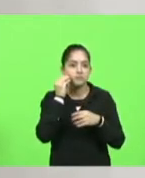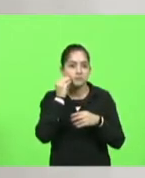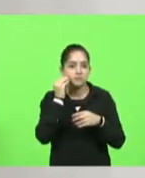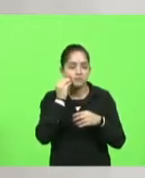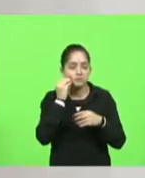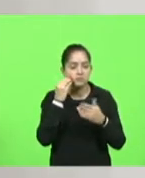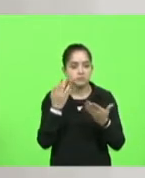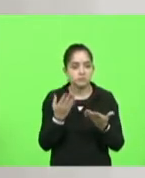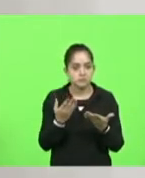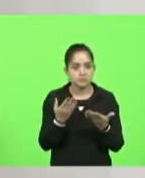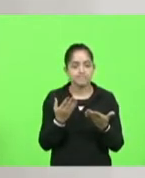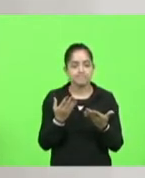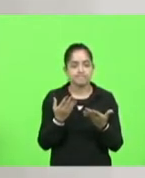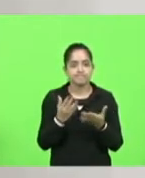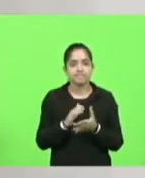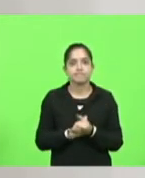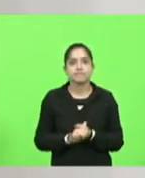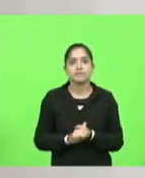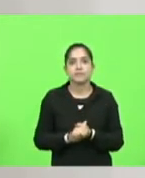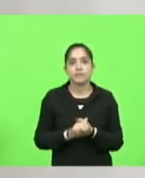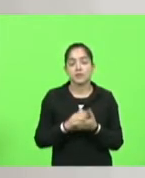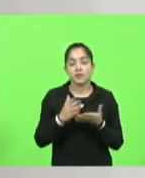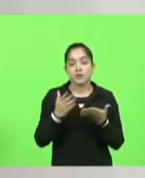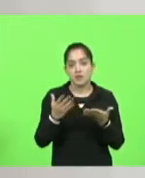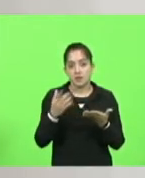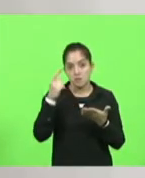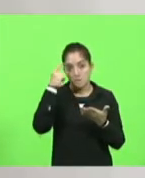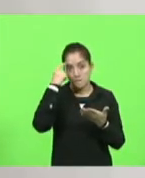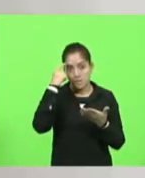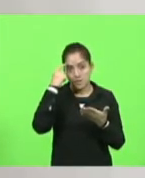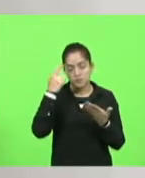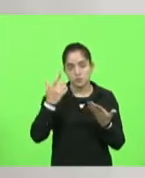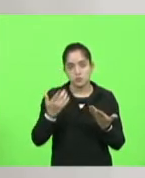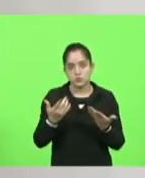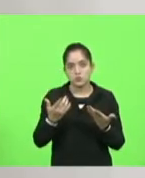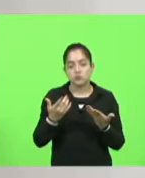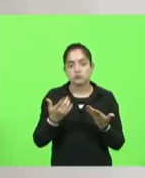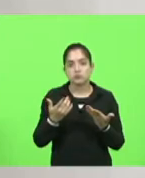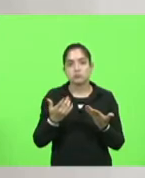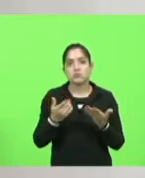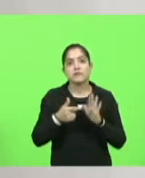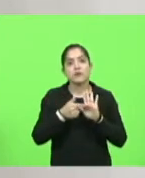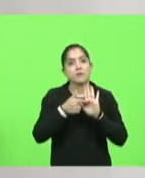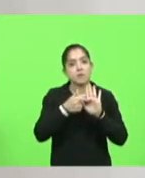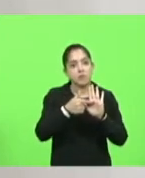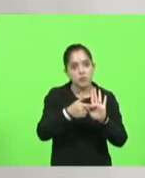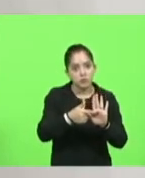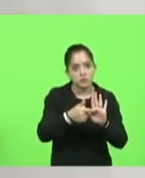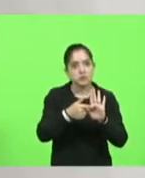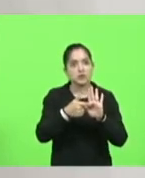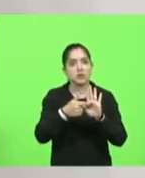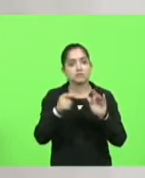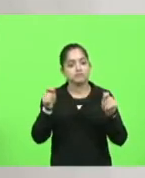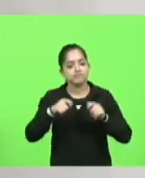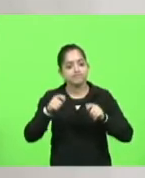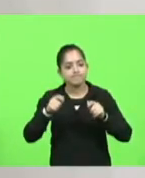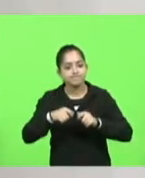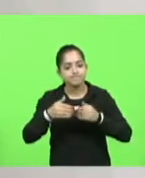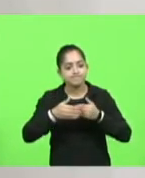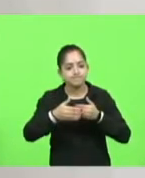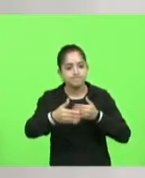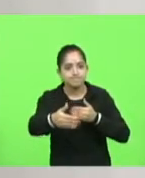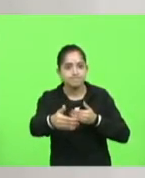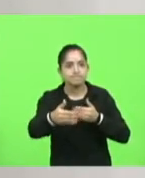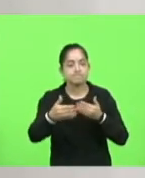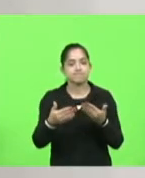Kennedy que eu imagino que será definitivo para que a gente possa avançar numa retomada